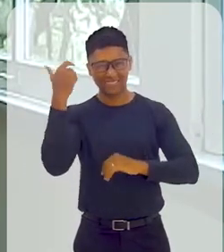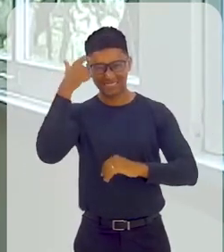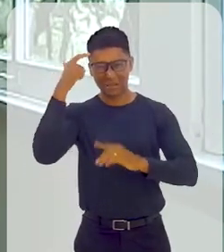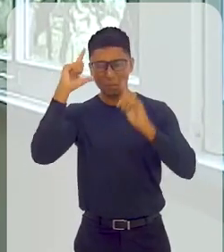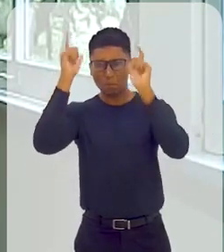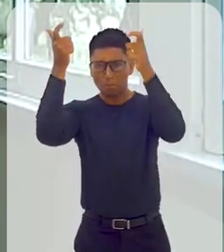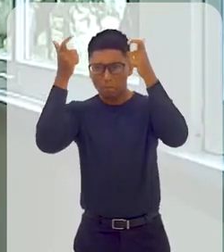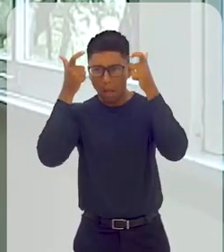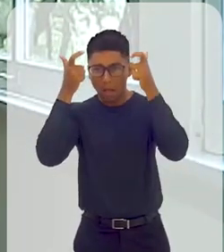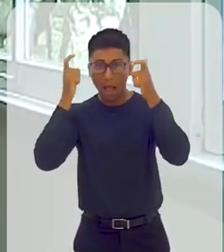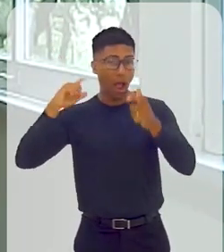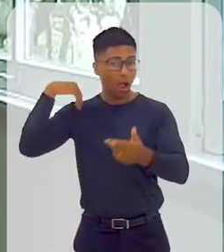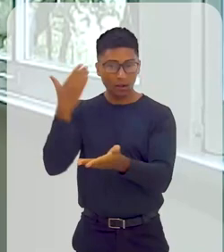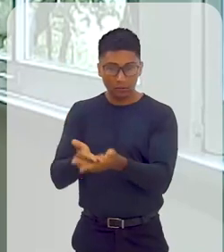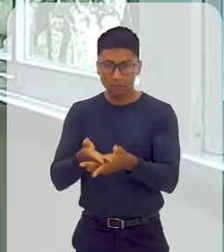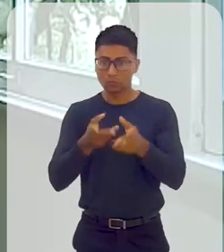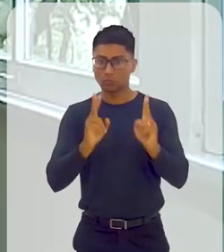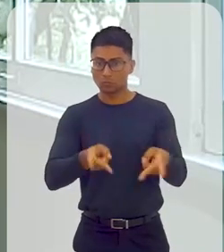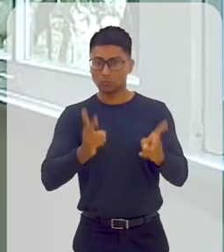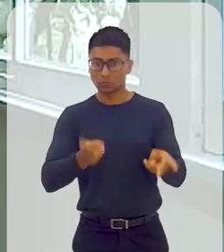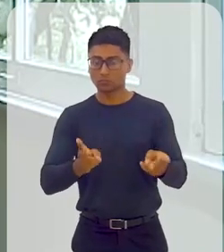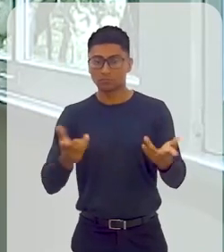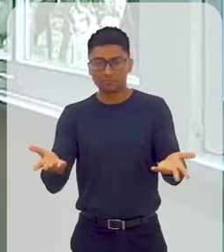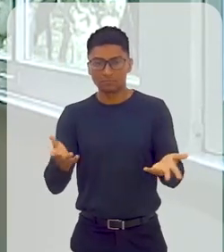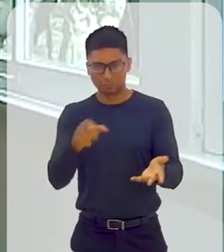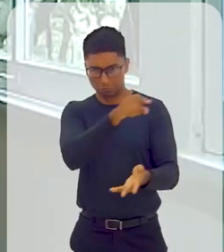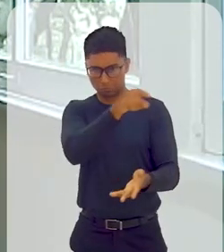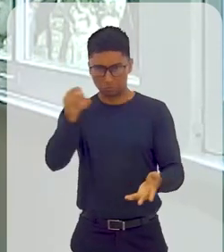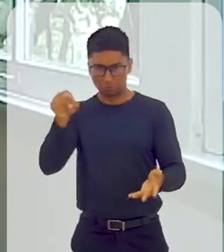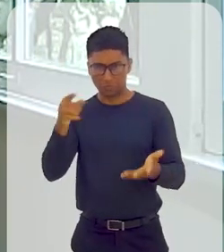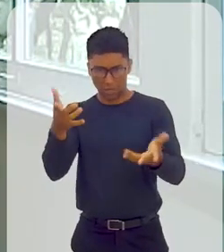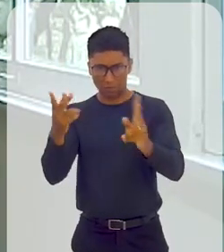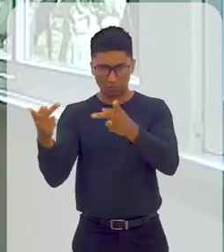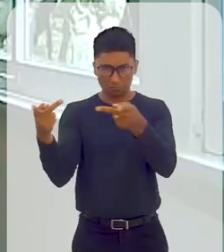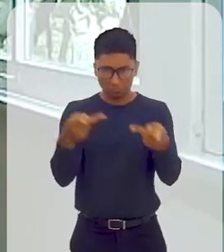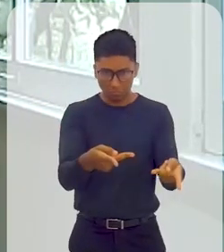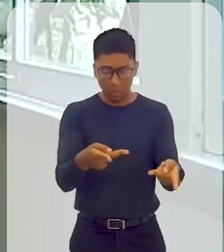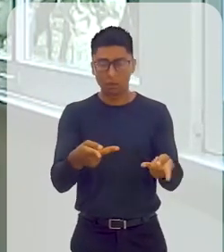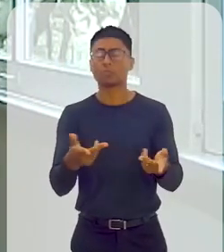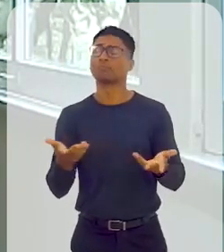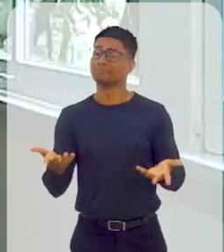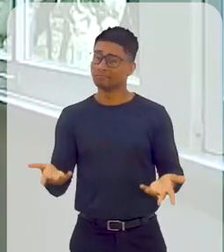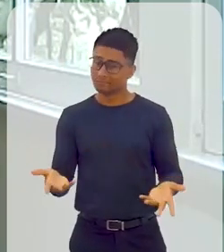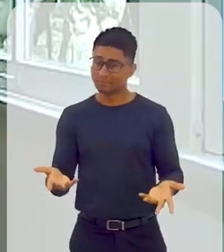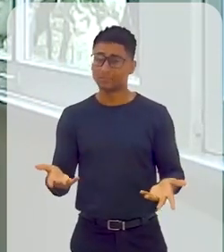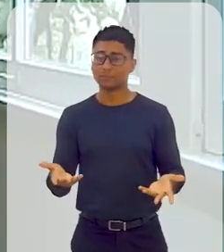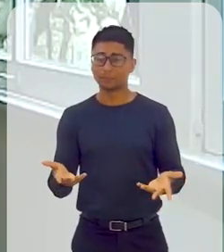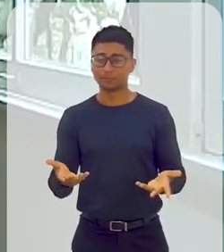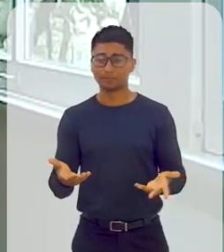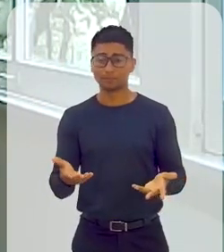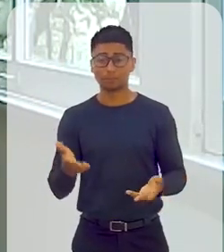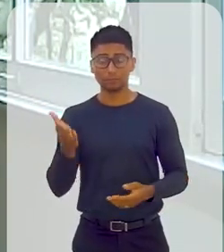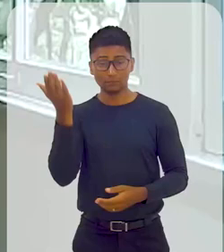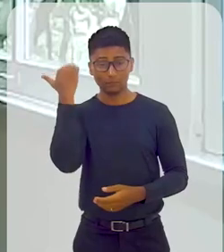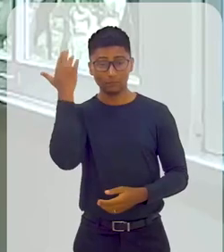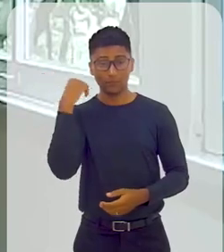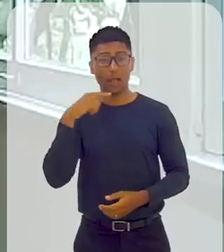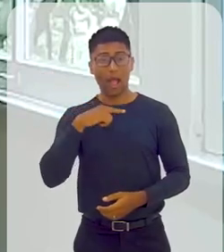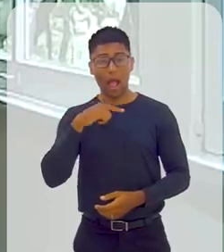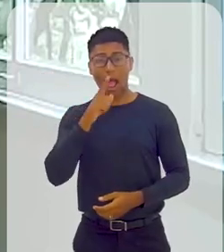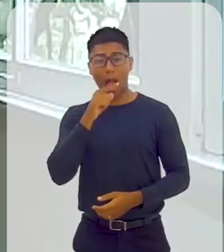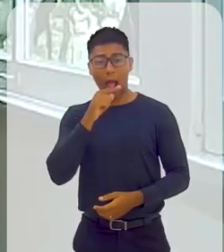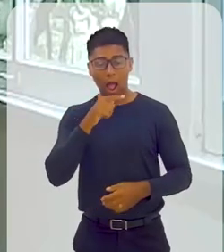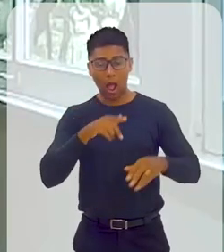do Império. Só para explicar, quem quiser ir lá visitar as máquinas, aquilo era